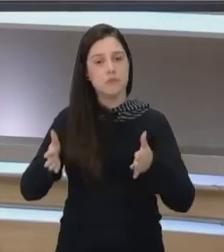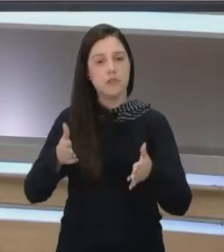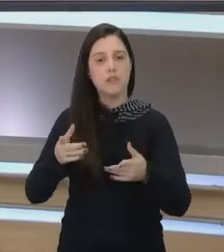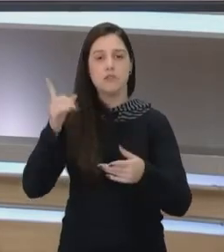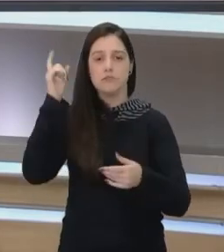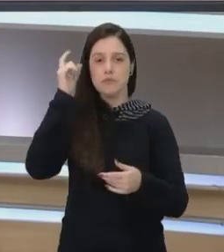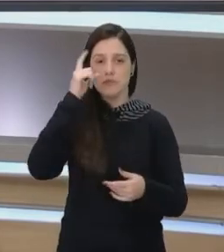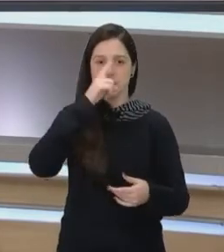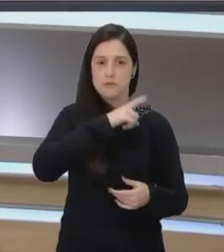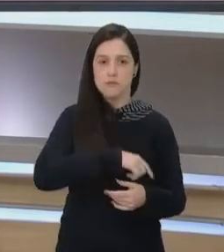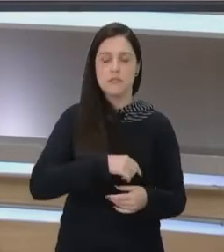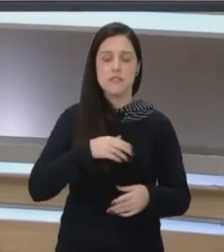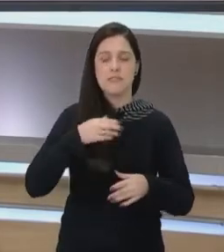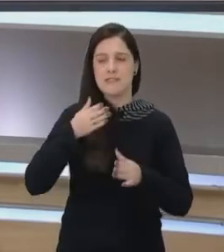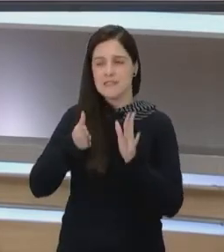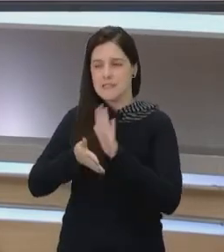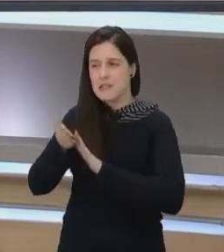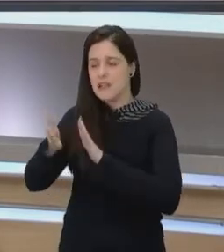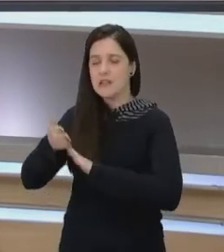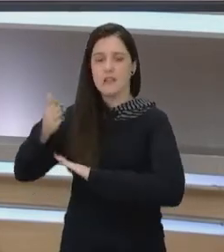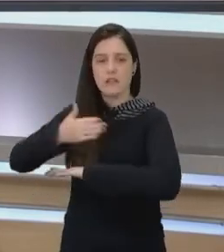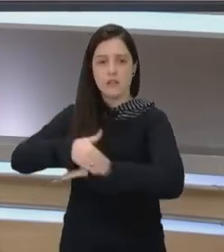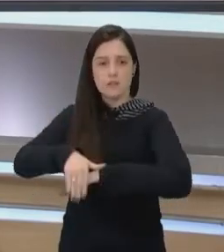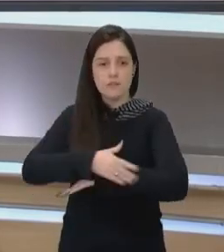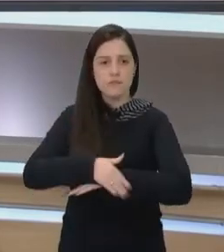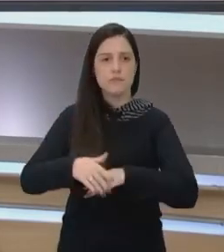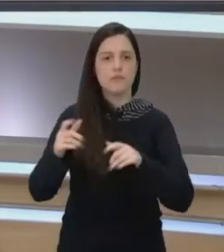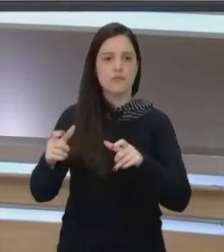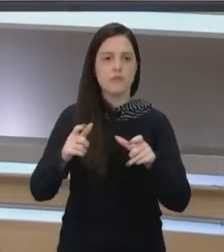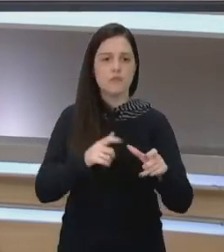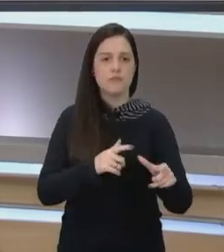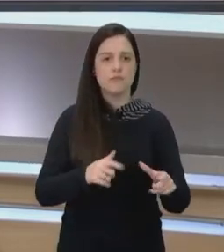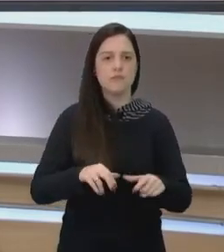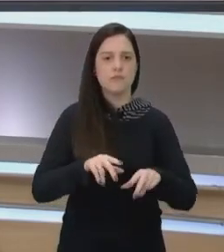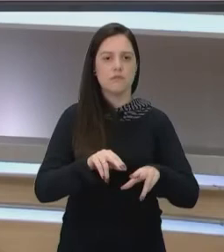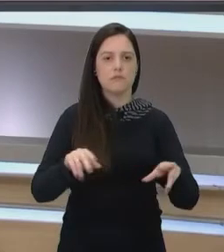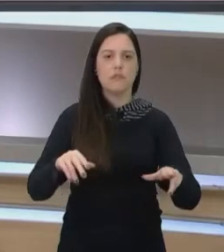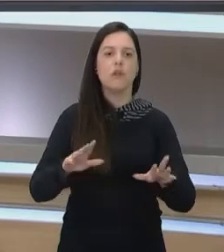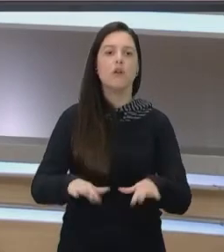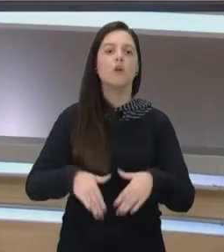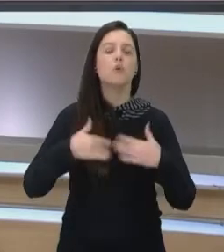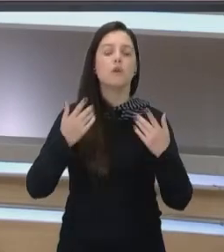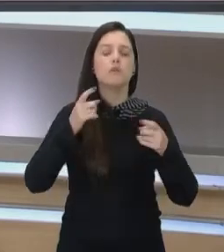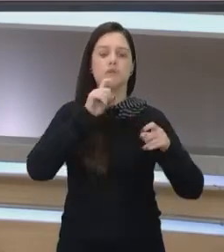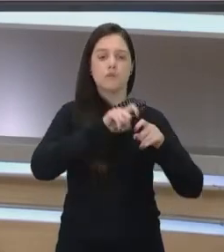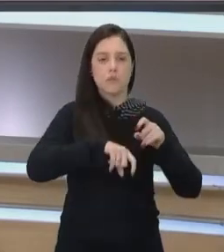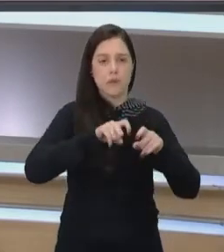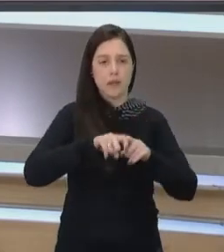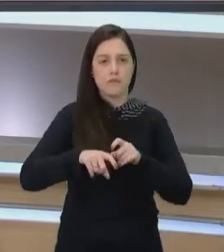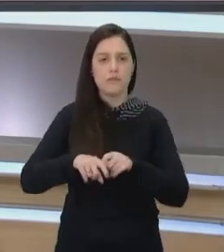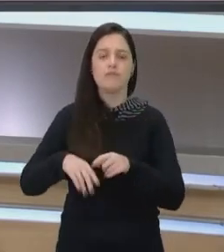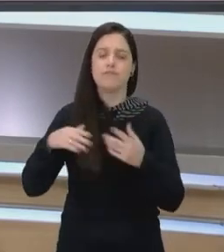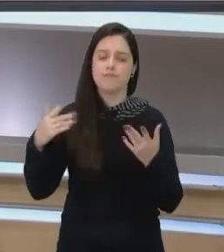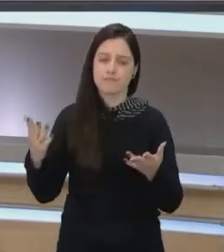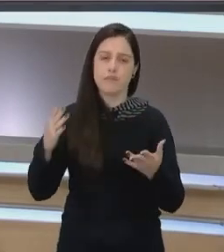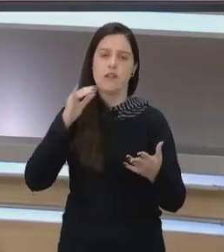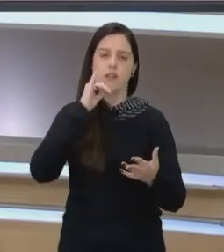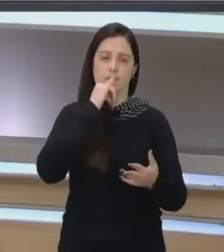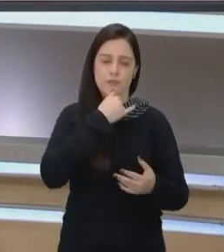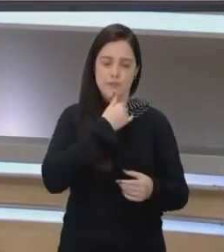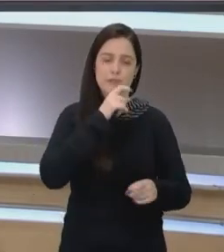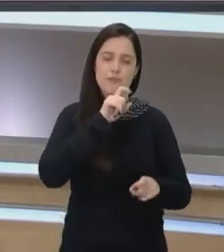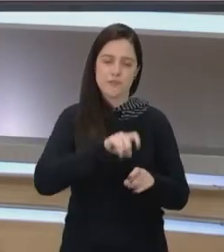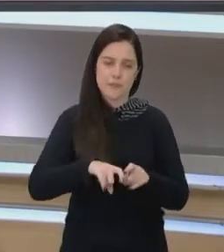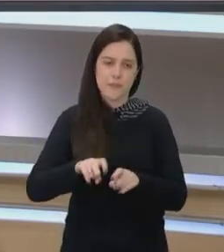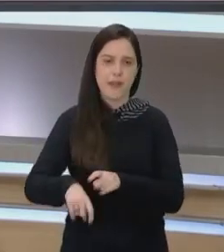dificuldade de sair na rua, e ainda somos estigmatizadas de que, quando estupradas, infelizmente estupradas,